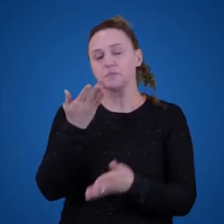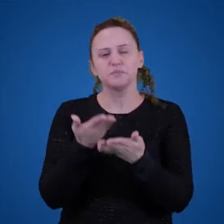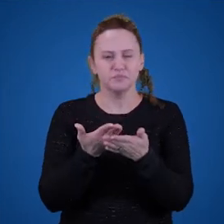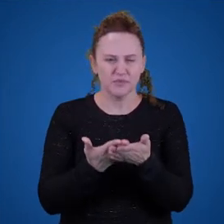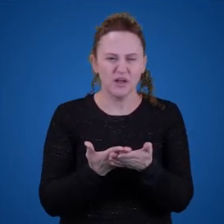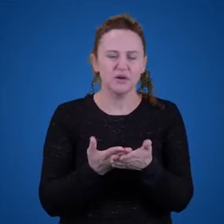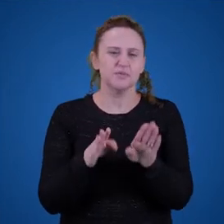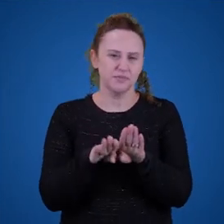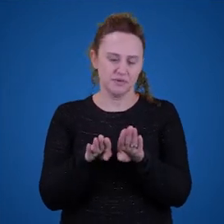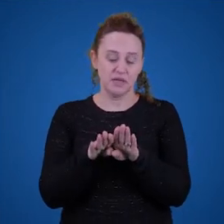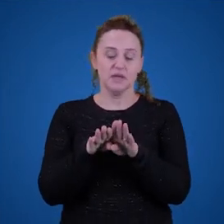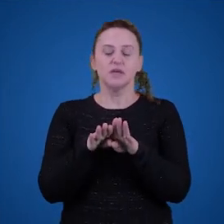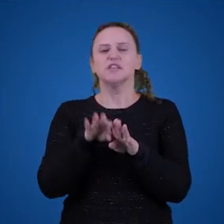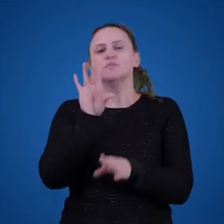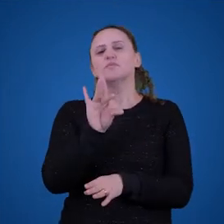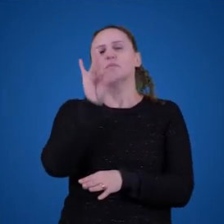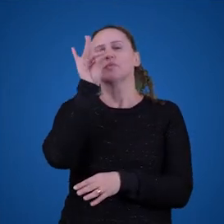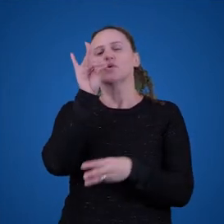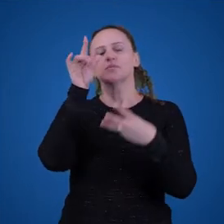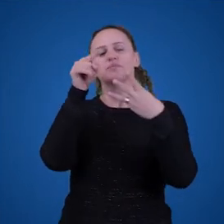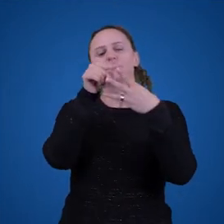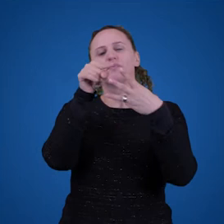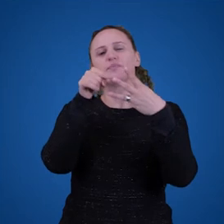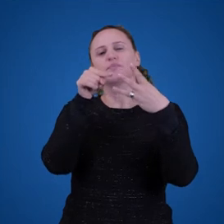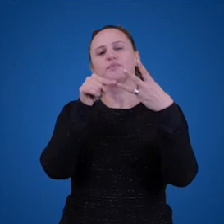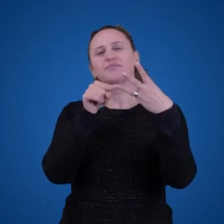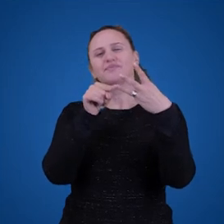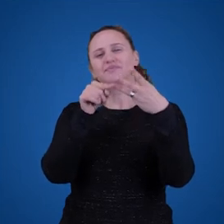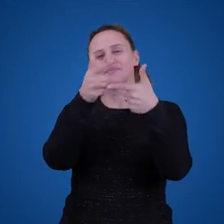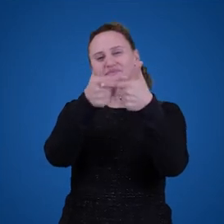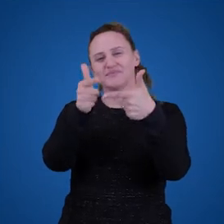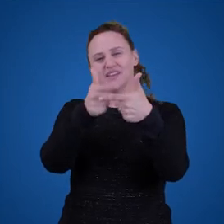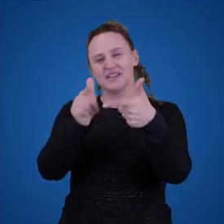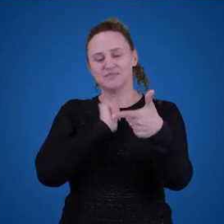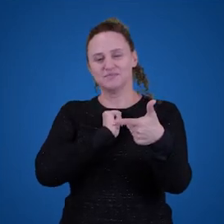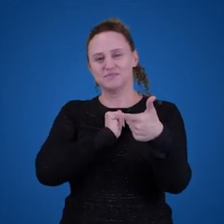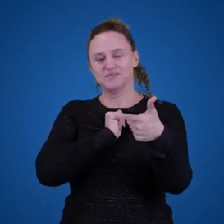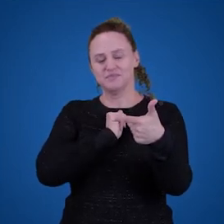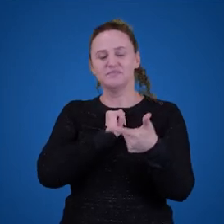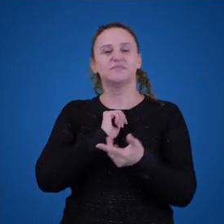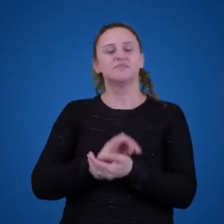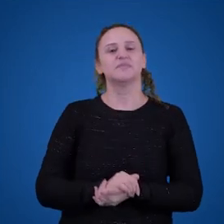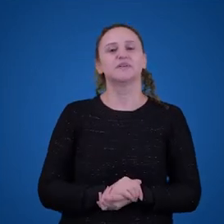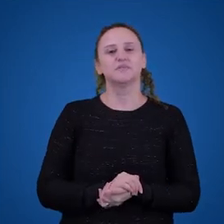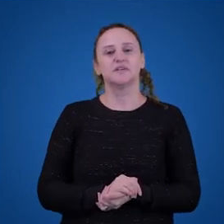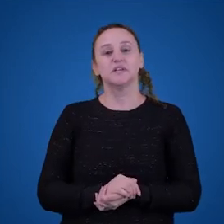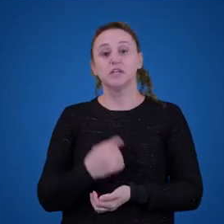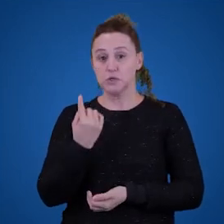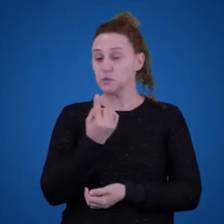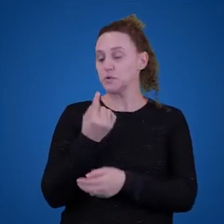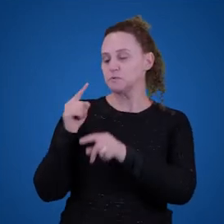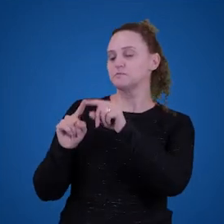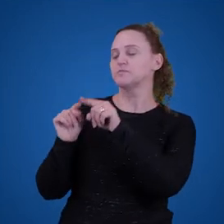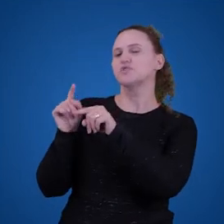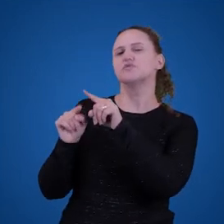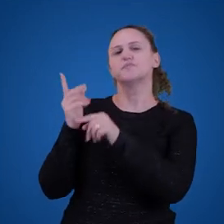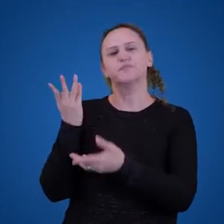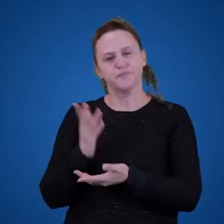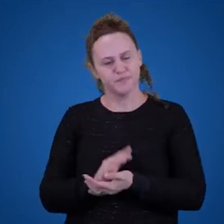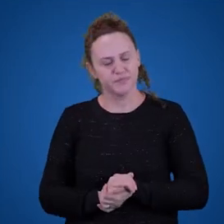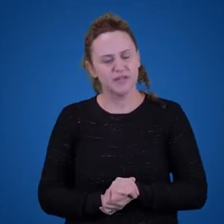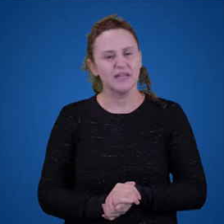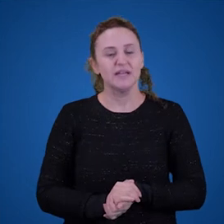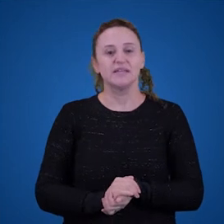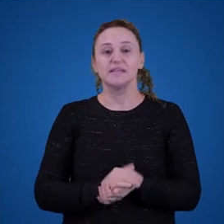pode selecionar esses três problemas que vão ser os nossos objetos. Nessas aulas gravadas, o